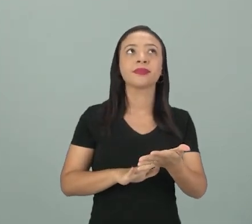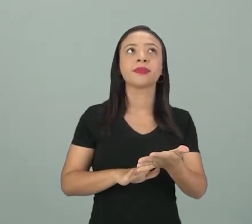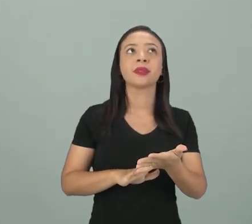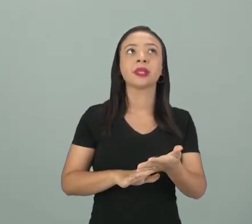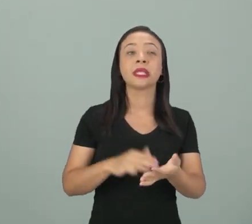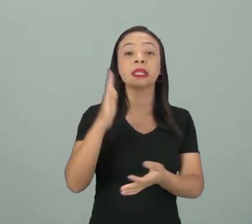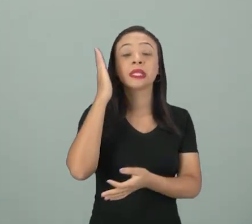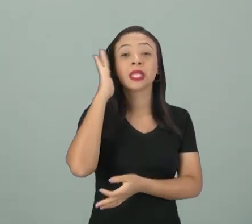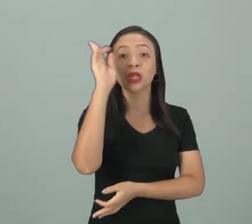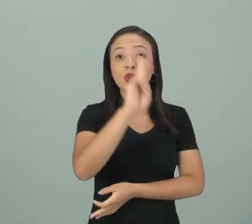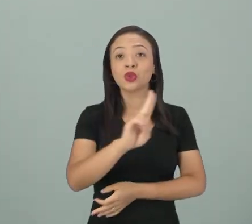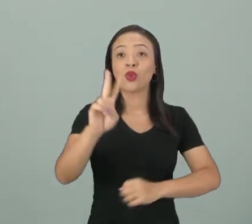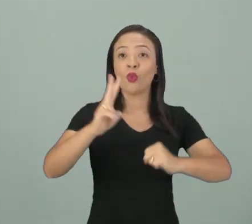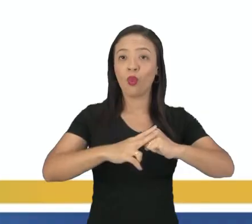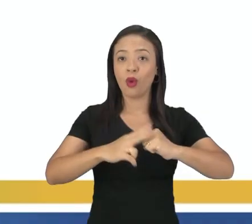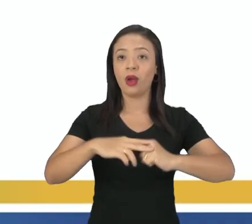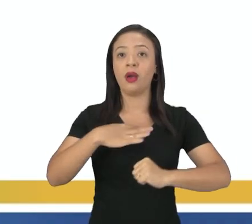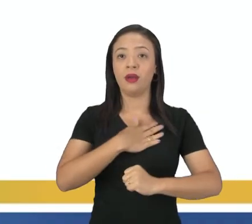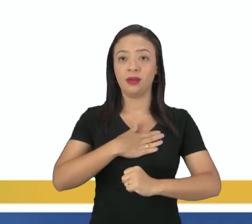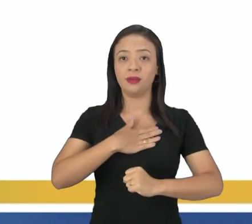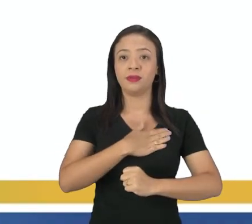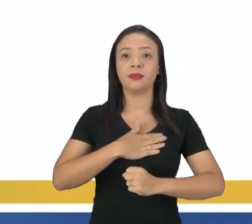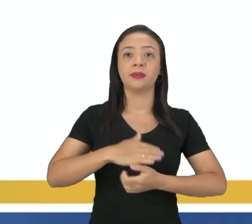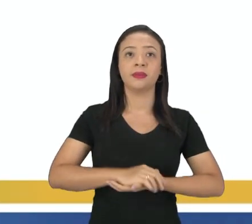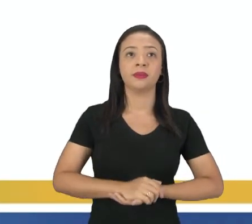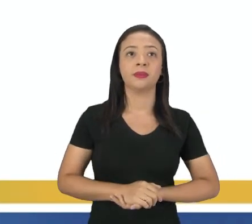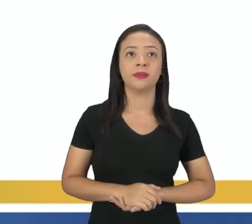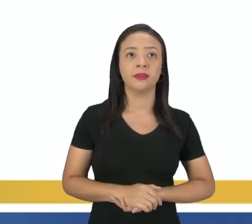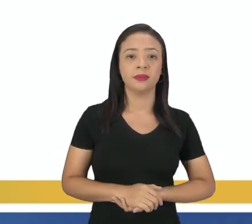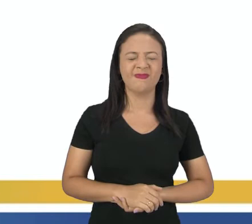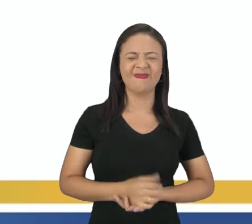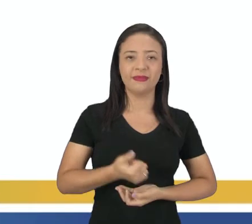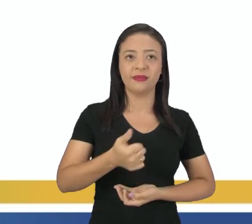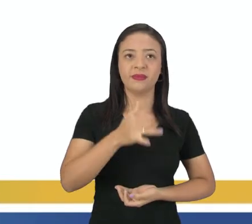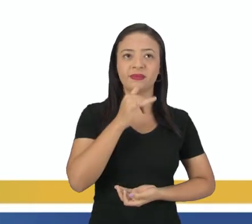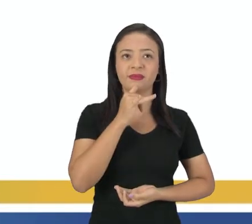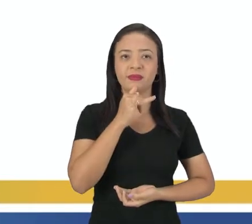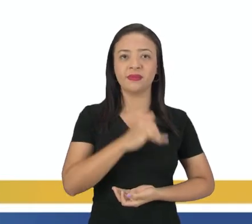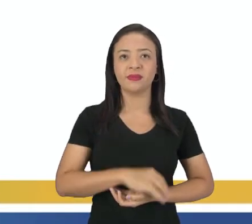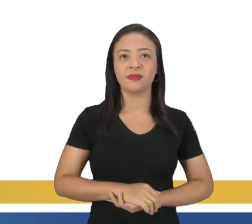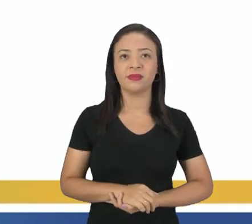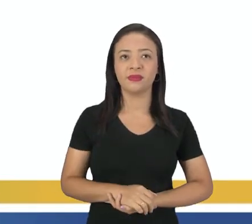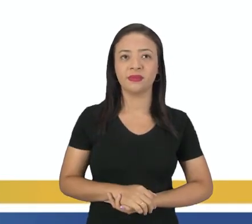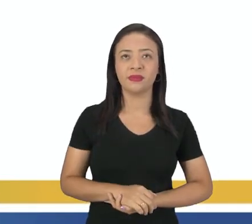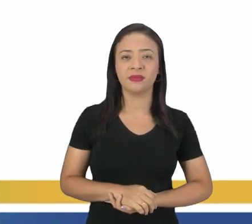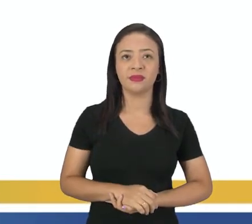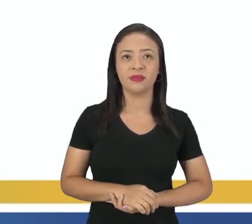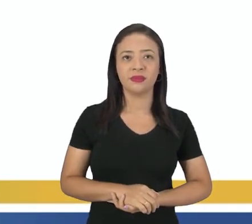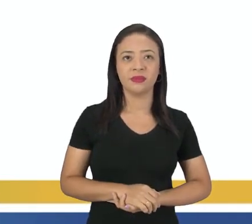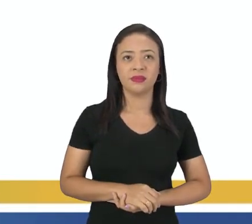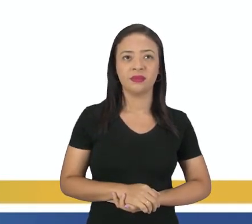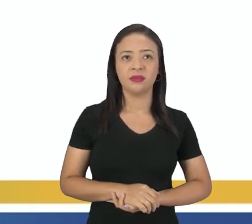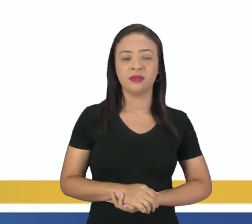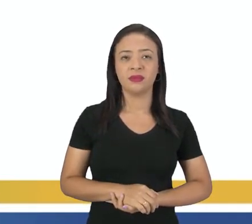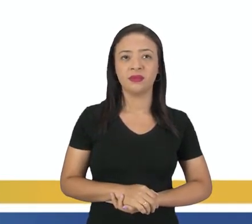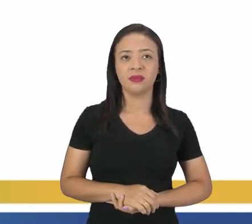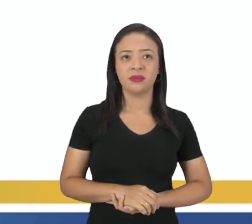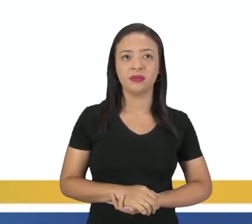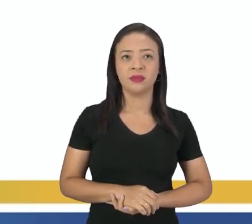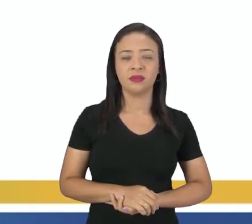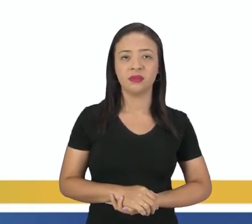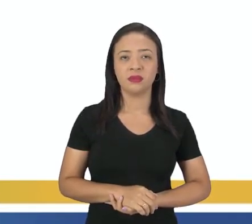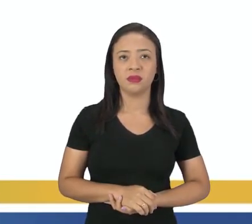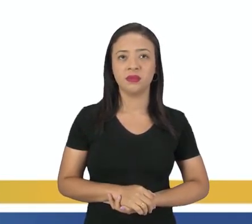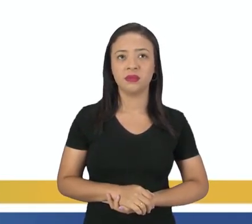uso desse verbo gustar, tá? Então, o primeiro caso ali, A miirra no... Tem